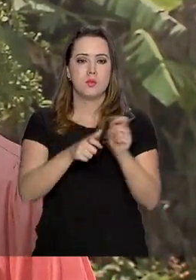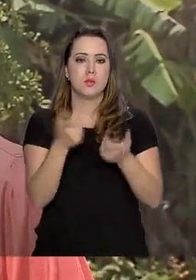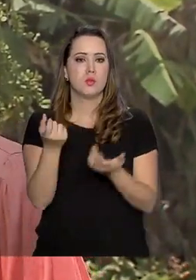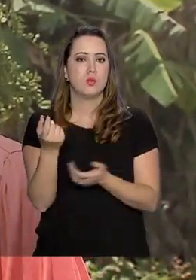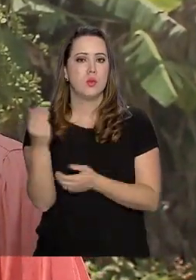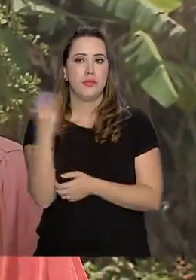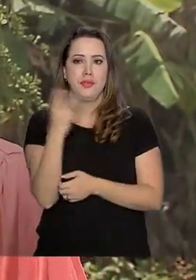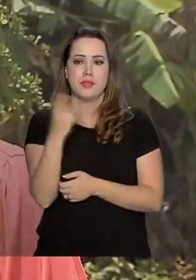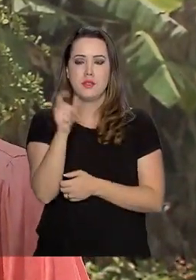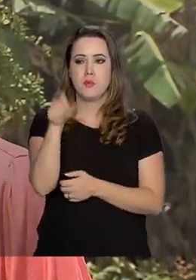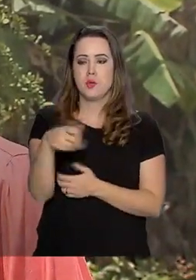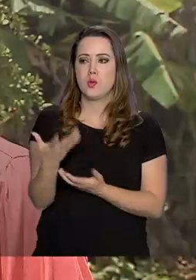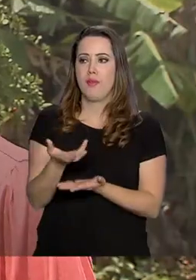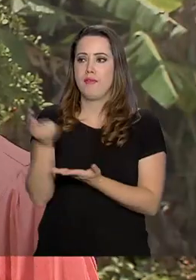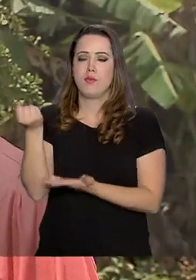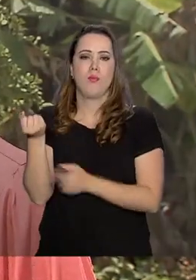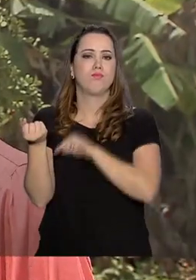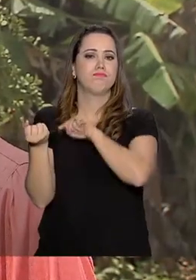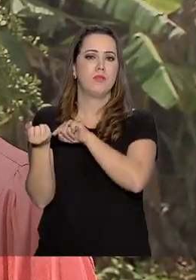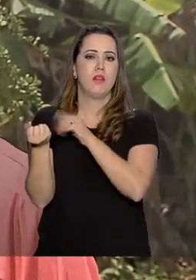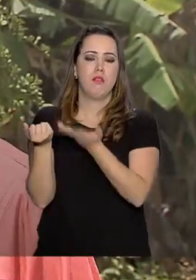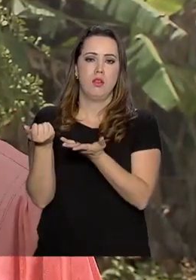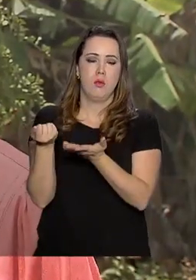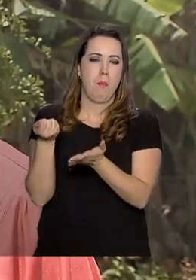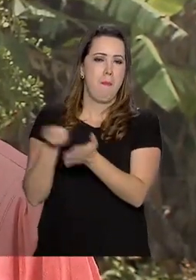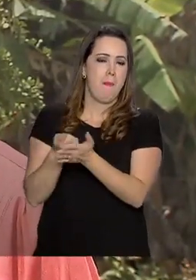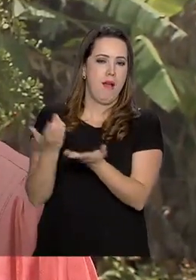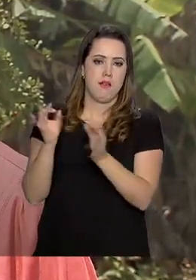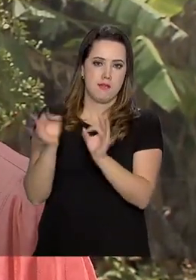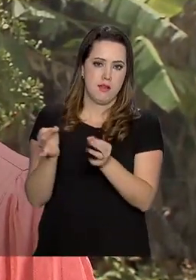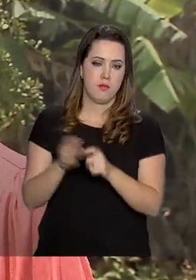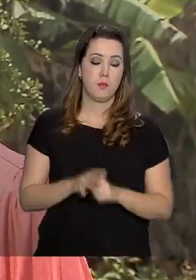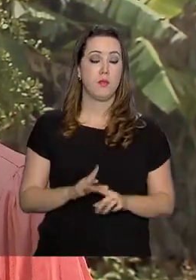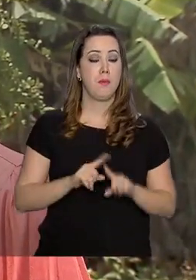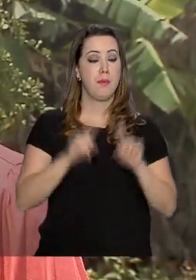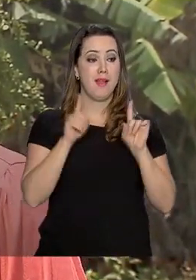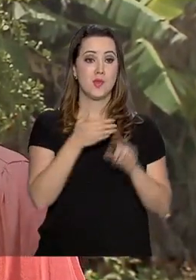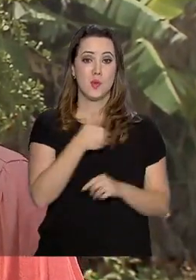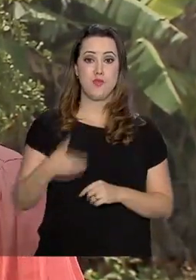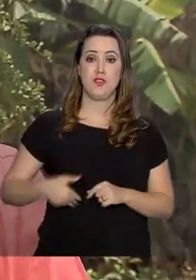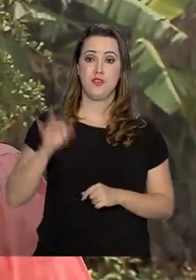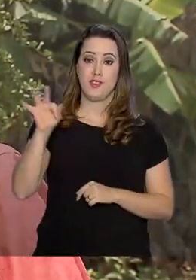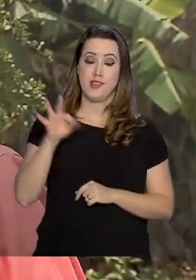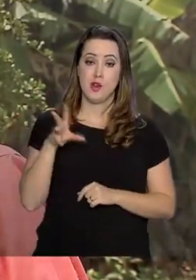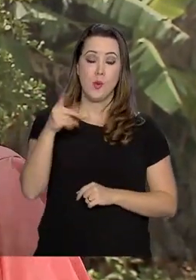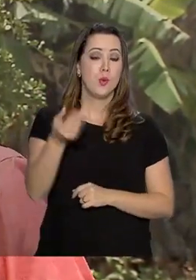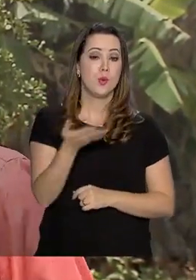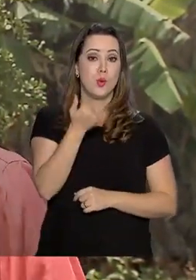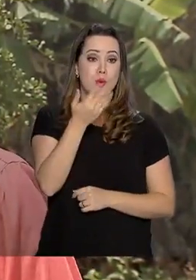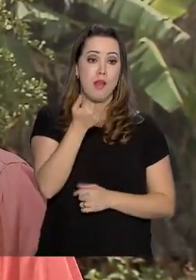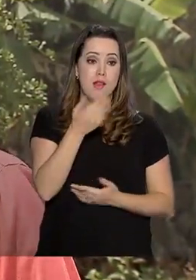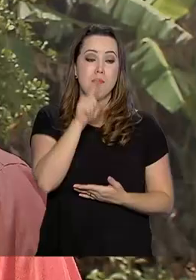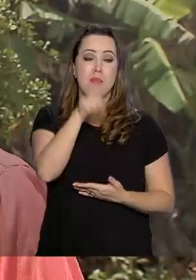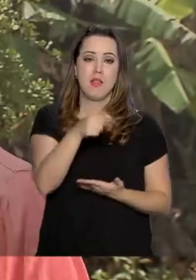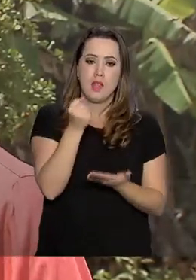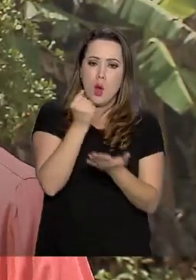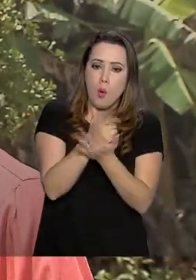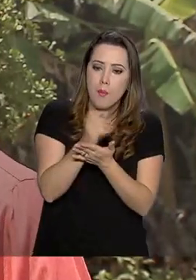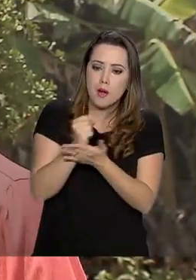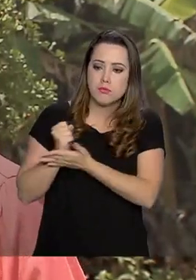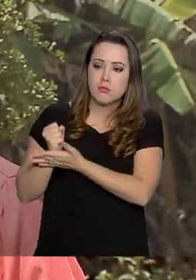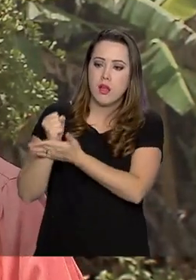possam receber. Por outro lado, todo esse alimento adquirido pelo governo federal via Conab, ele é doado a